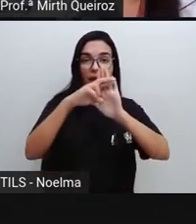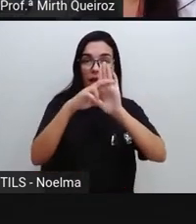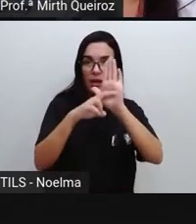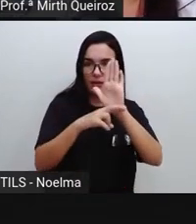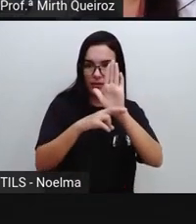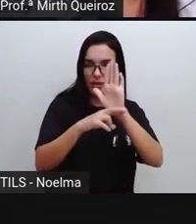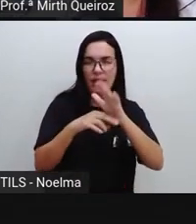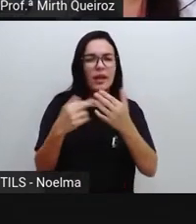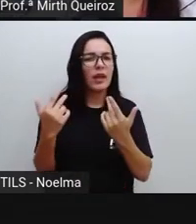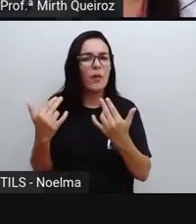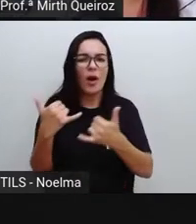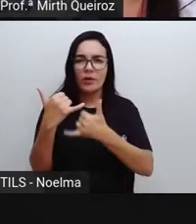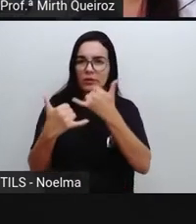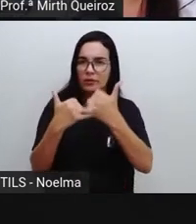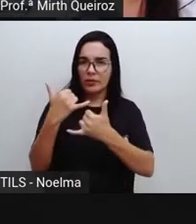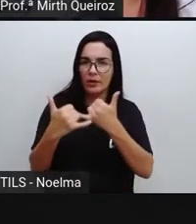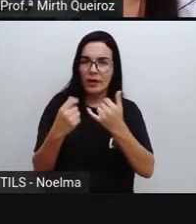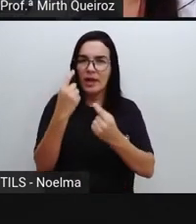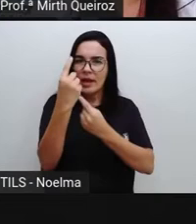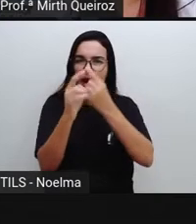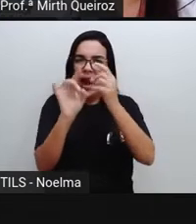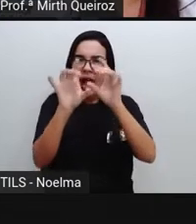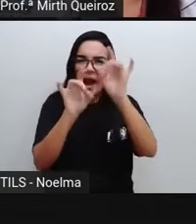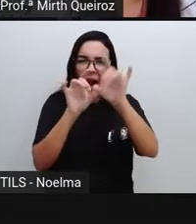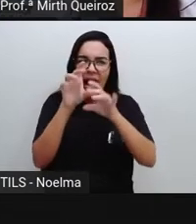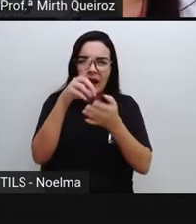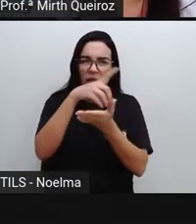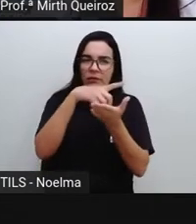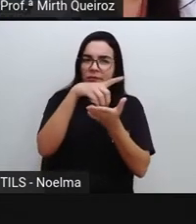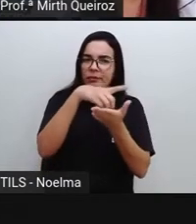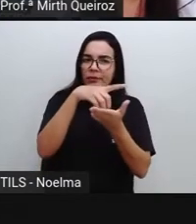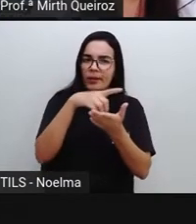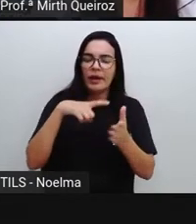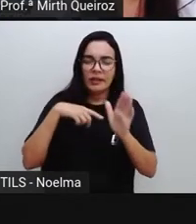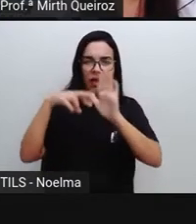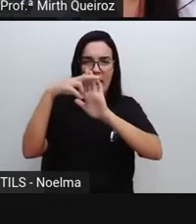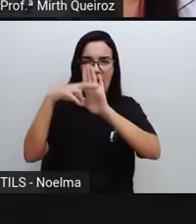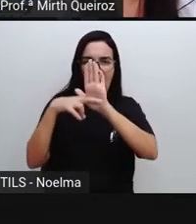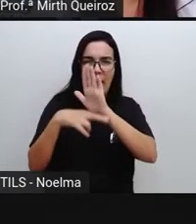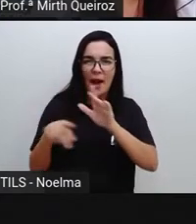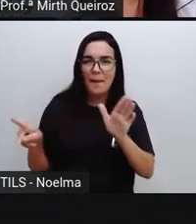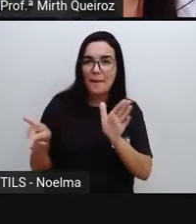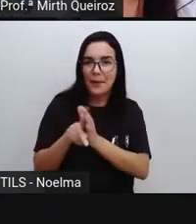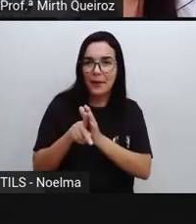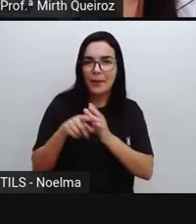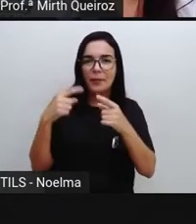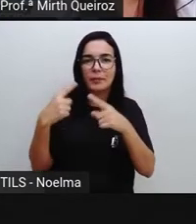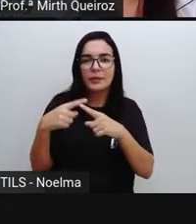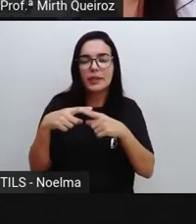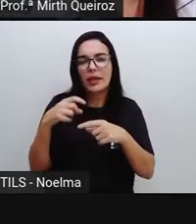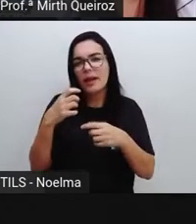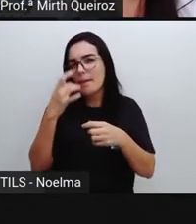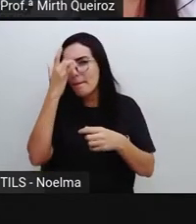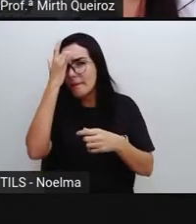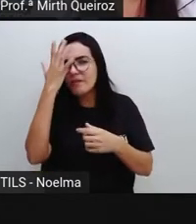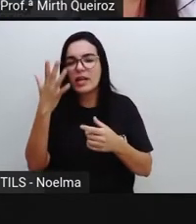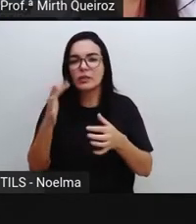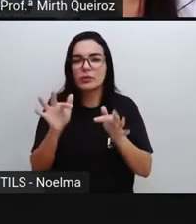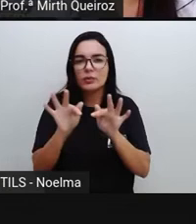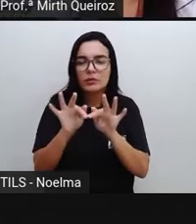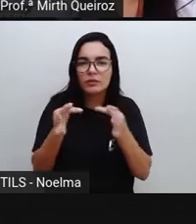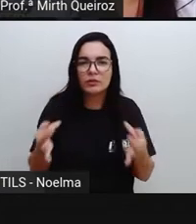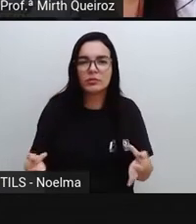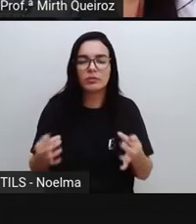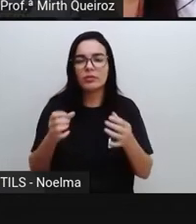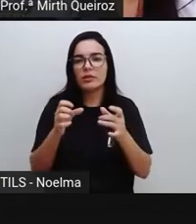regras, né? Assim como no jogo, cada dicionário tem regras próprias que servem para explicar melhor as palavras, a divisão